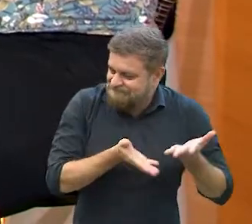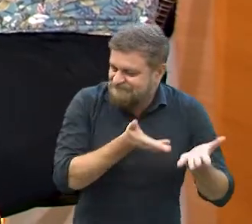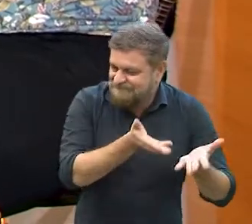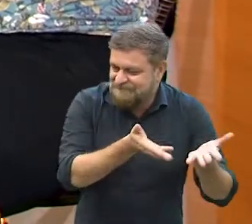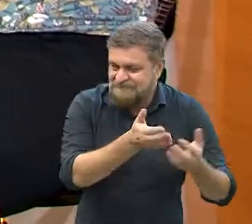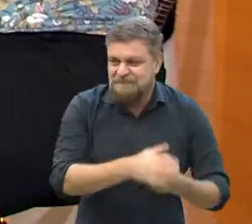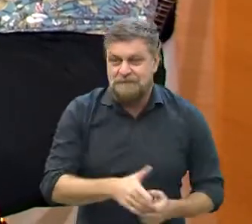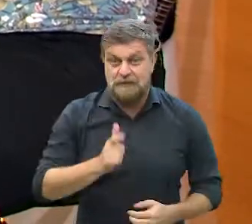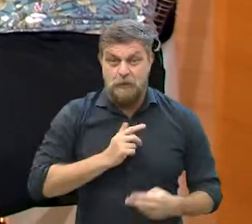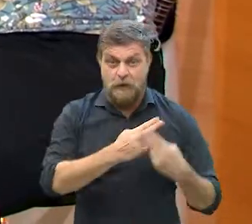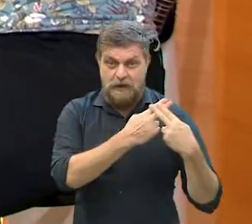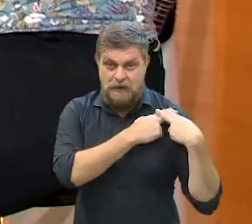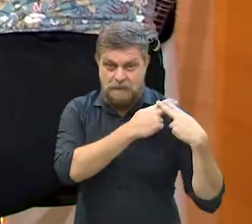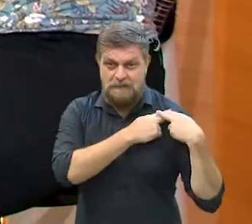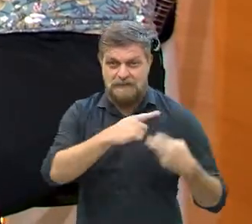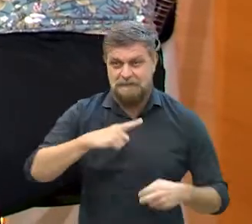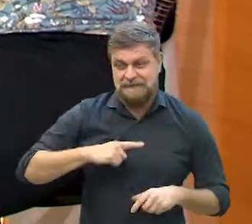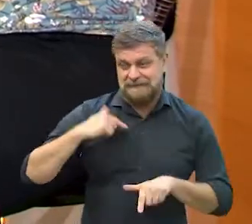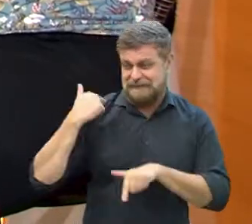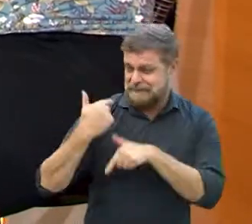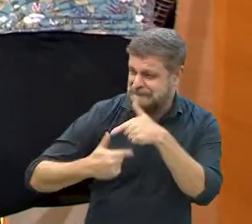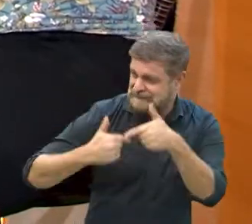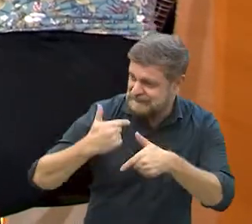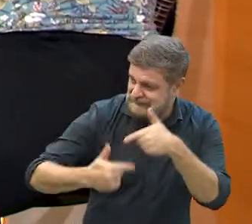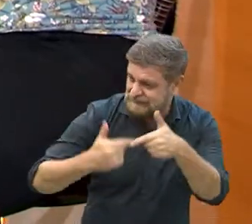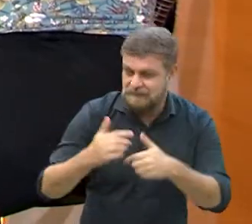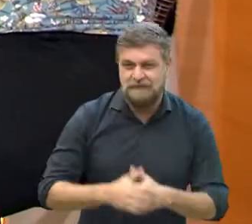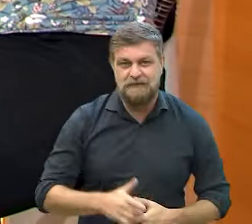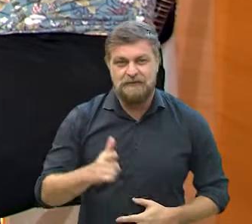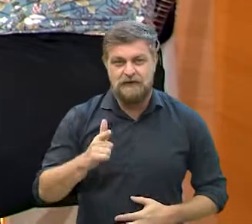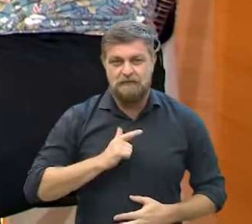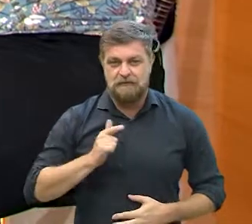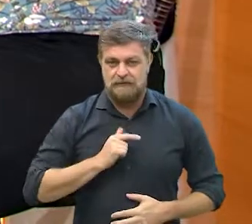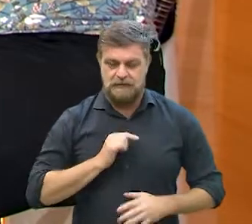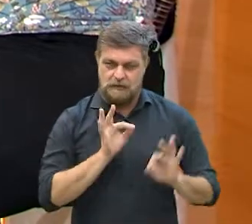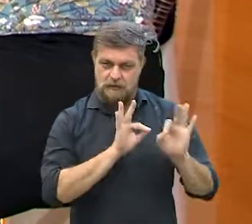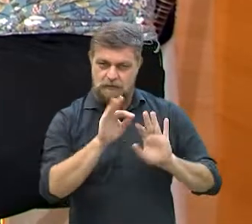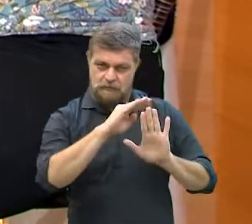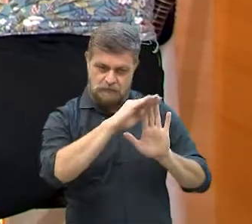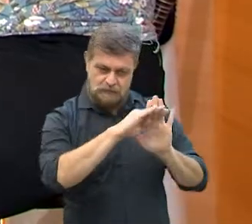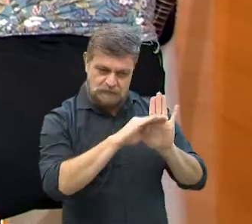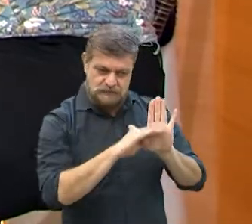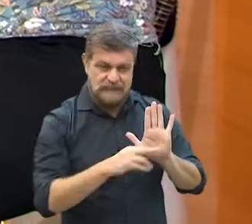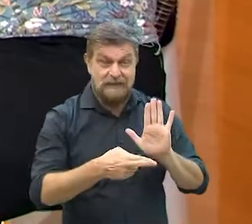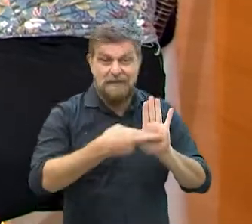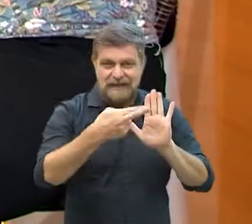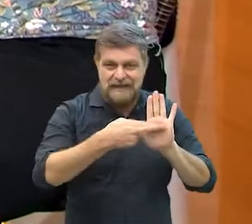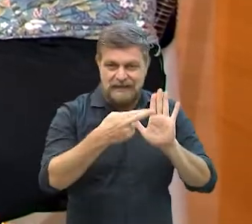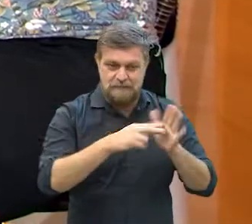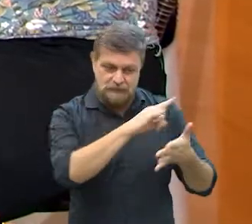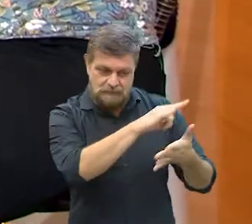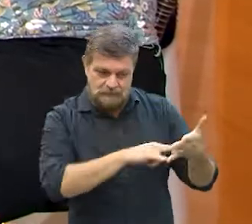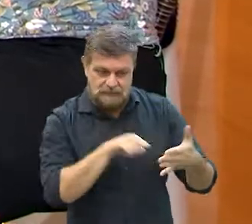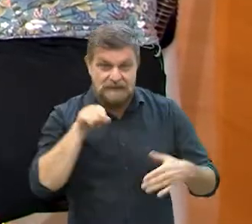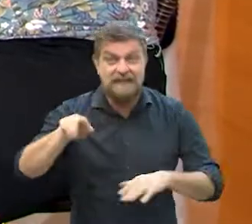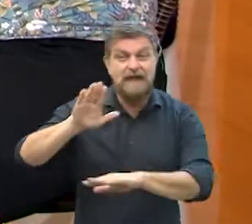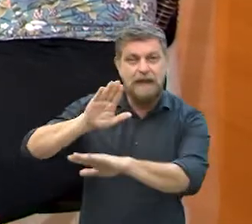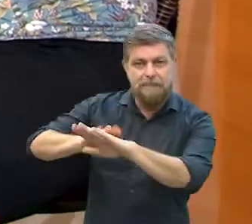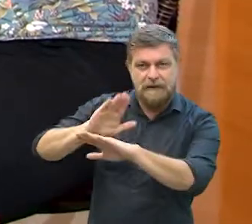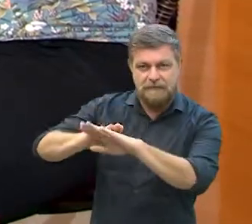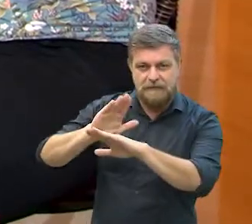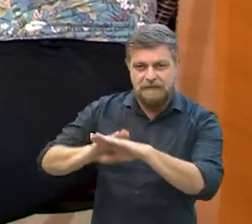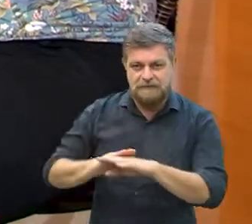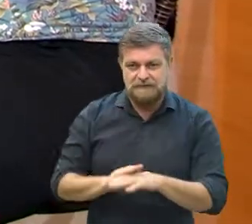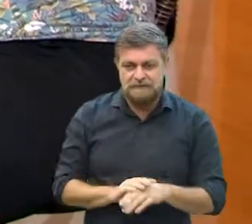E com isso, responsabilidade mais trabalho. Aqui na minha mão tem alguns projetos, alguns requerimentos, moções, tudo da vereadora.